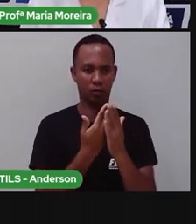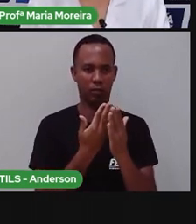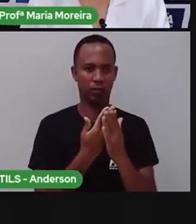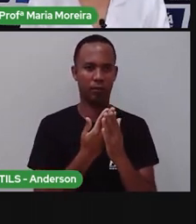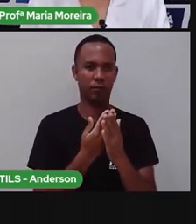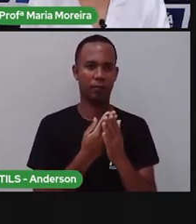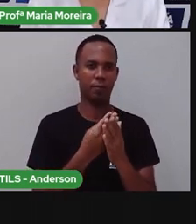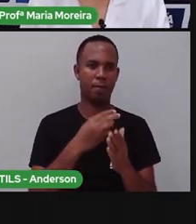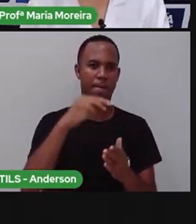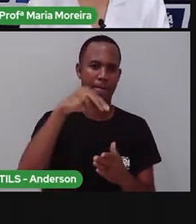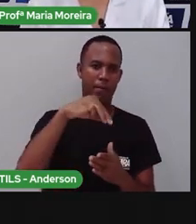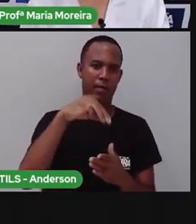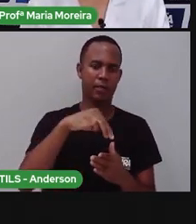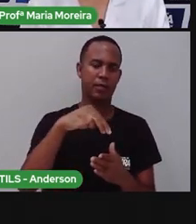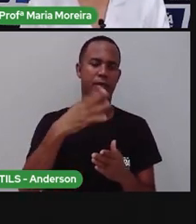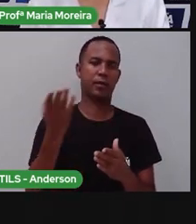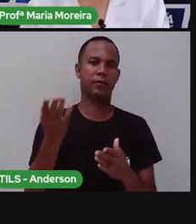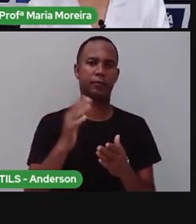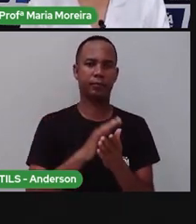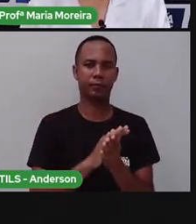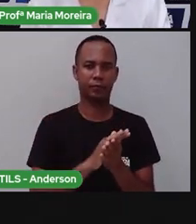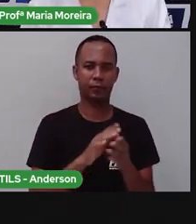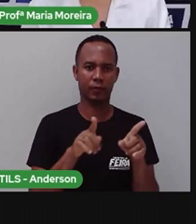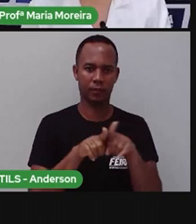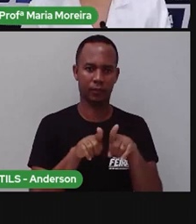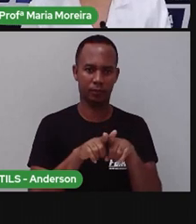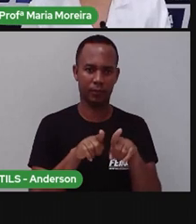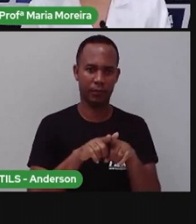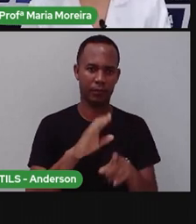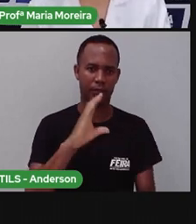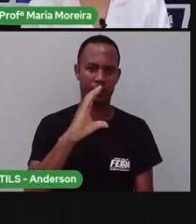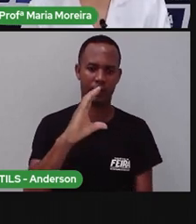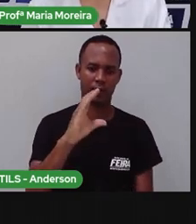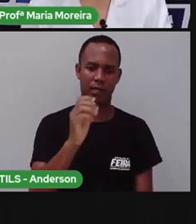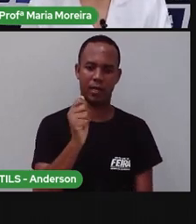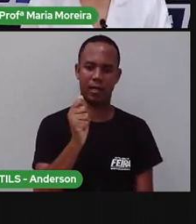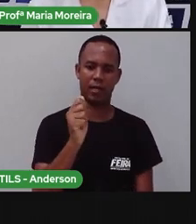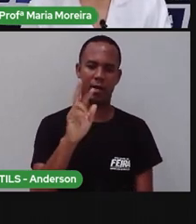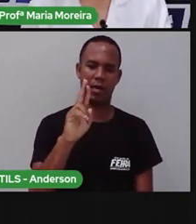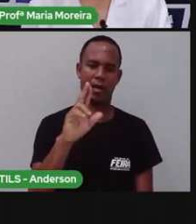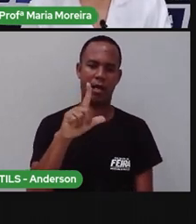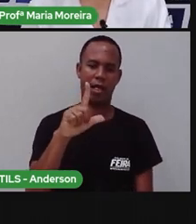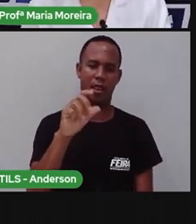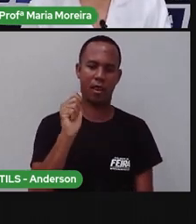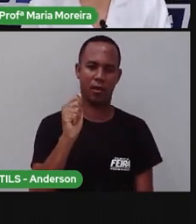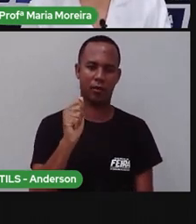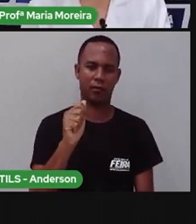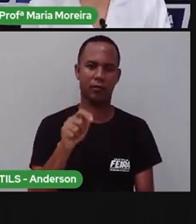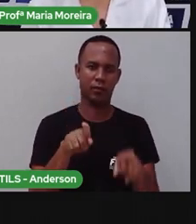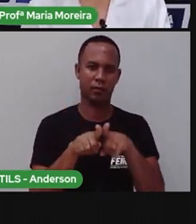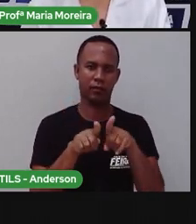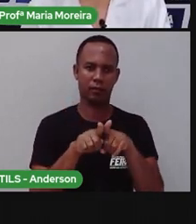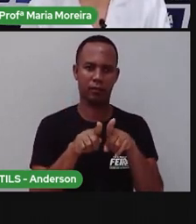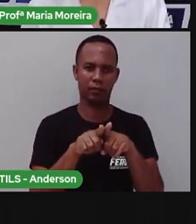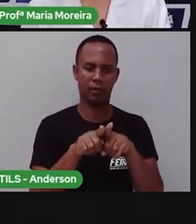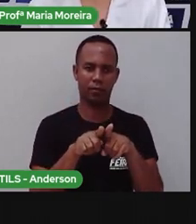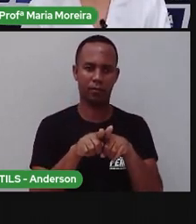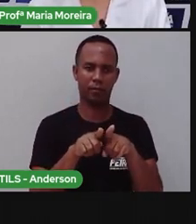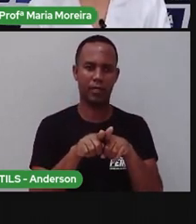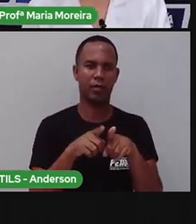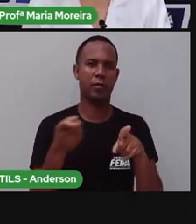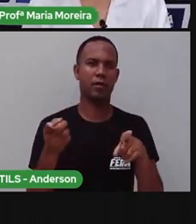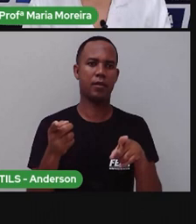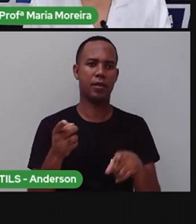para a Carla Nery, né, para Eduardo Teles, e para Amari, Amari,